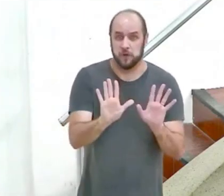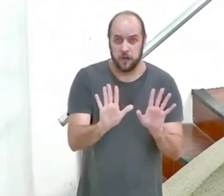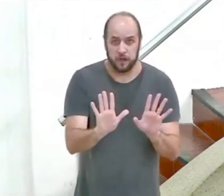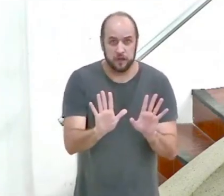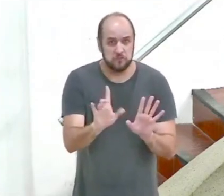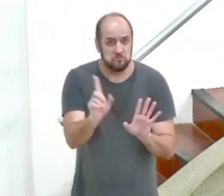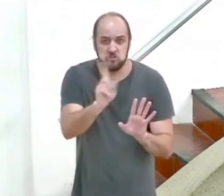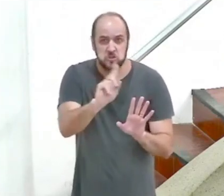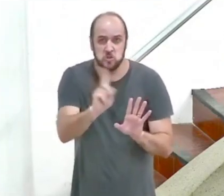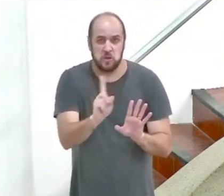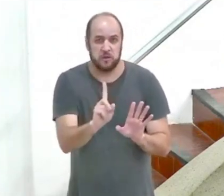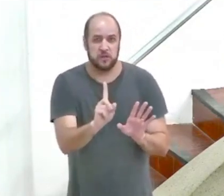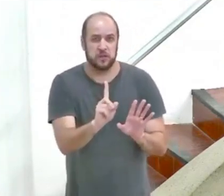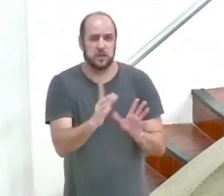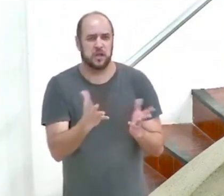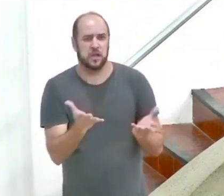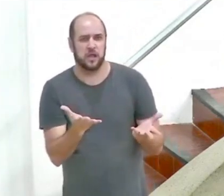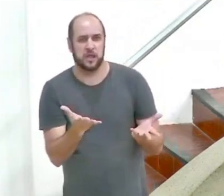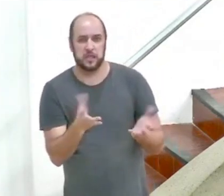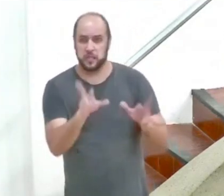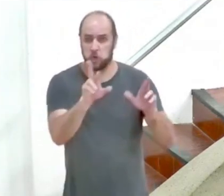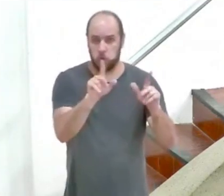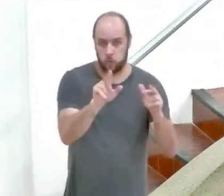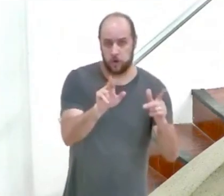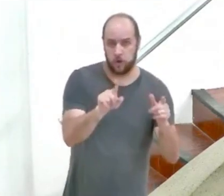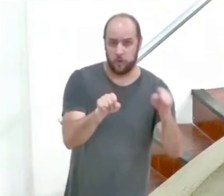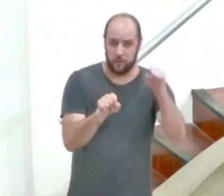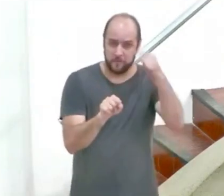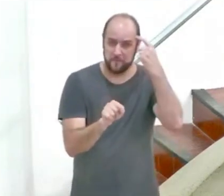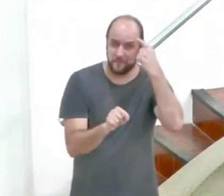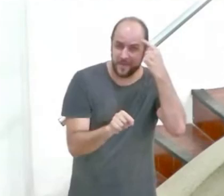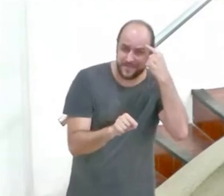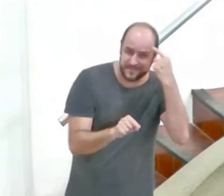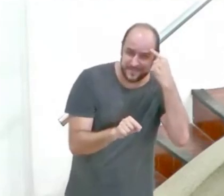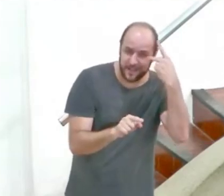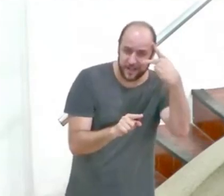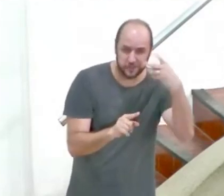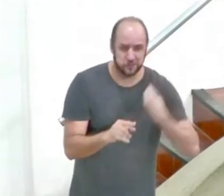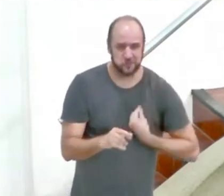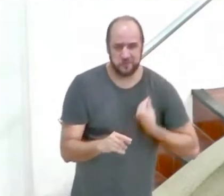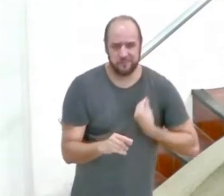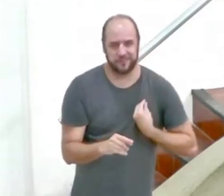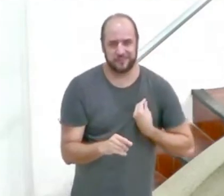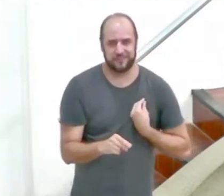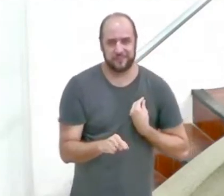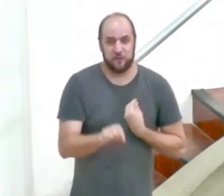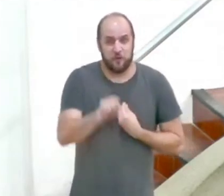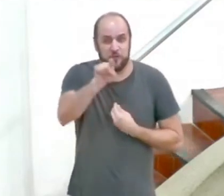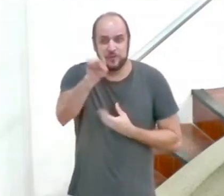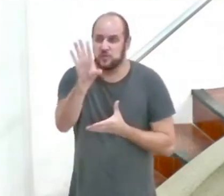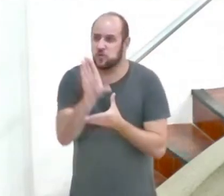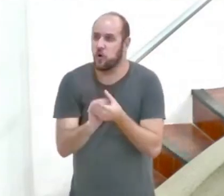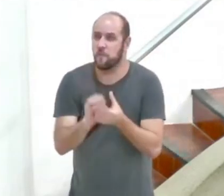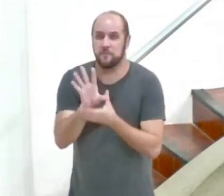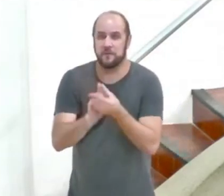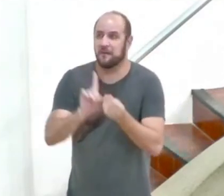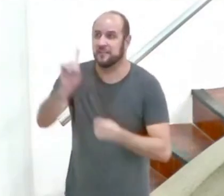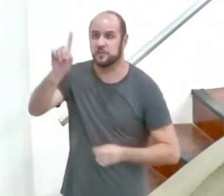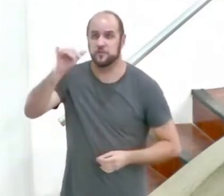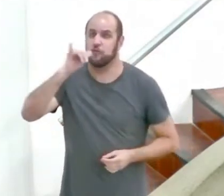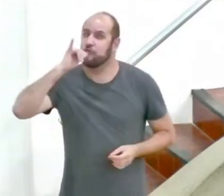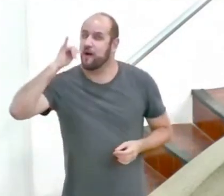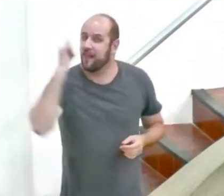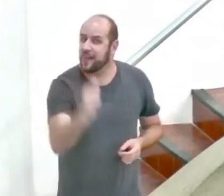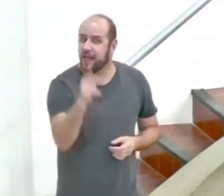não seja quem você pensa que você é seja quem Deus diz que você é